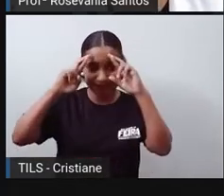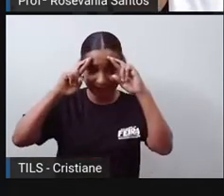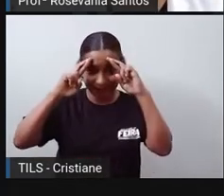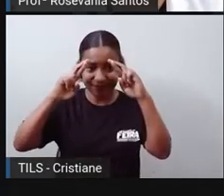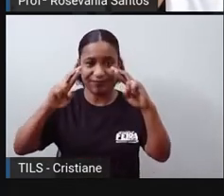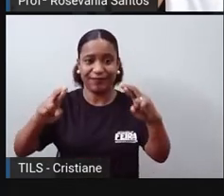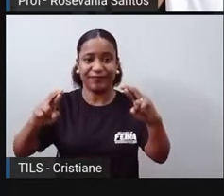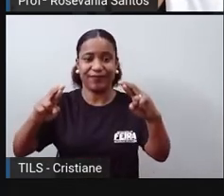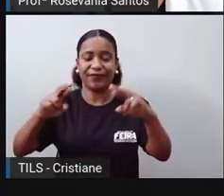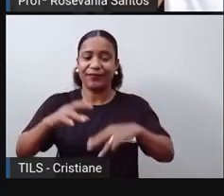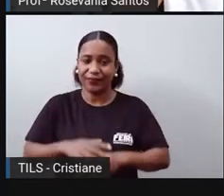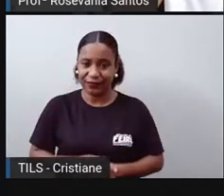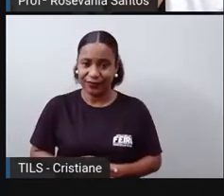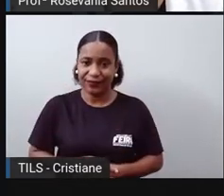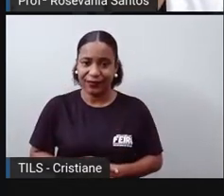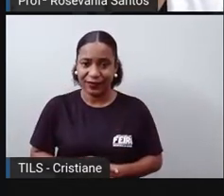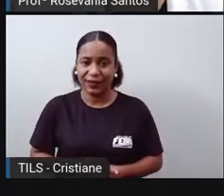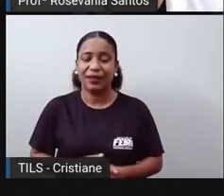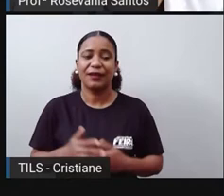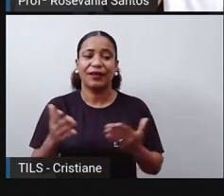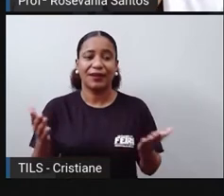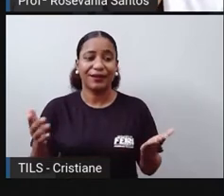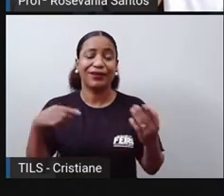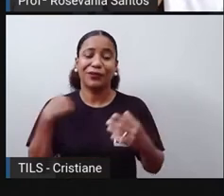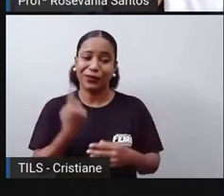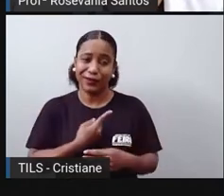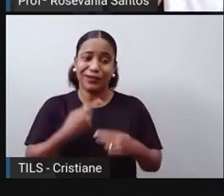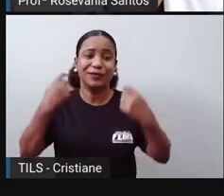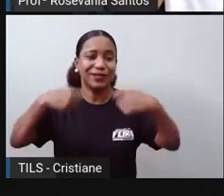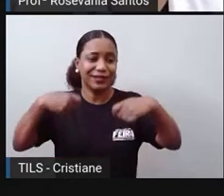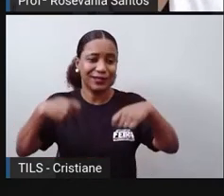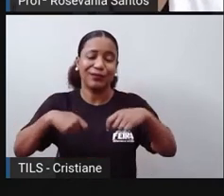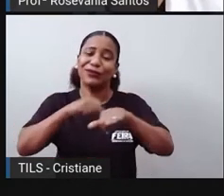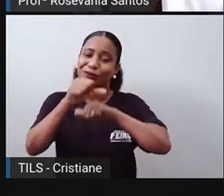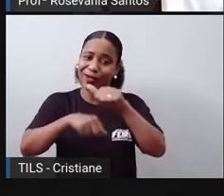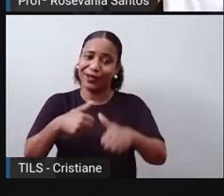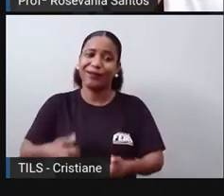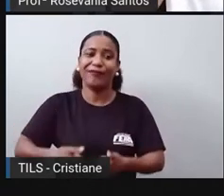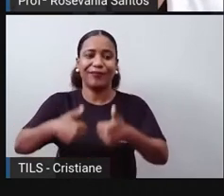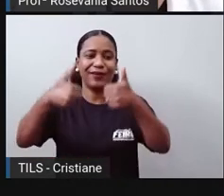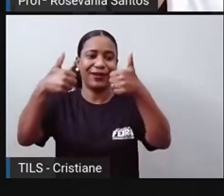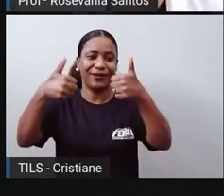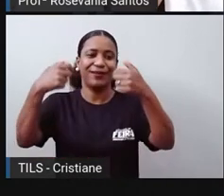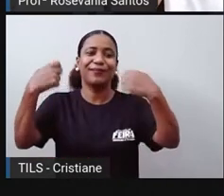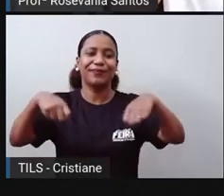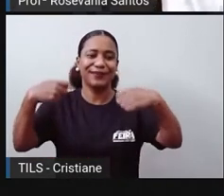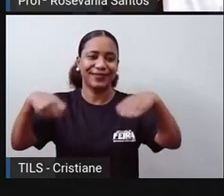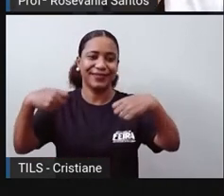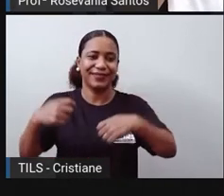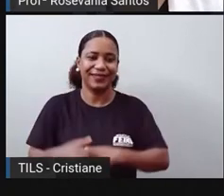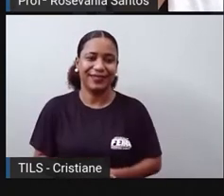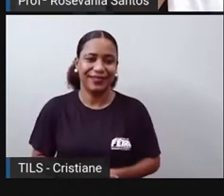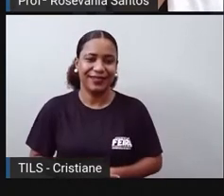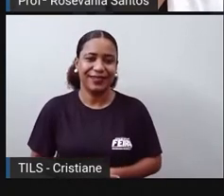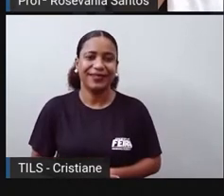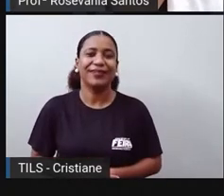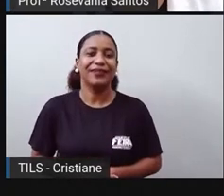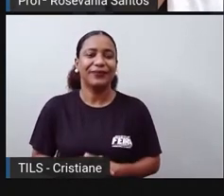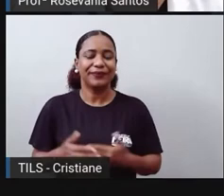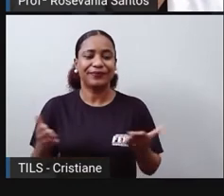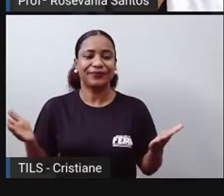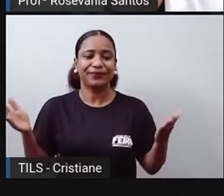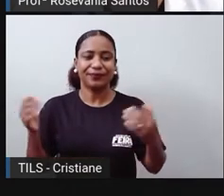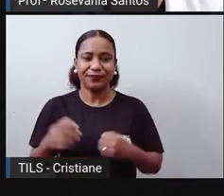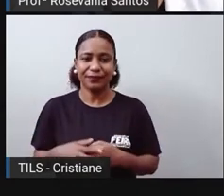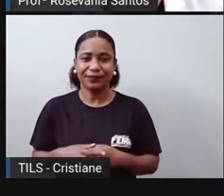superior à outra, gente ainda precisa melhorar muito nisso. Então, principalmente até essa questão